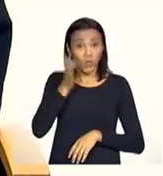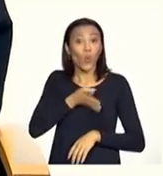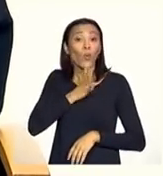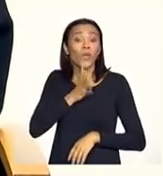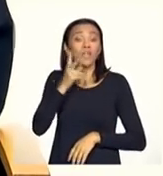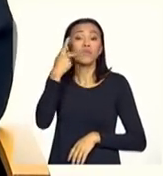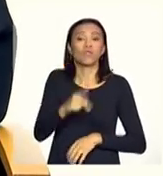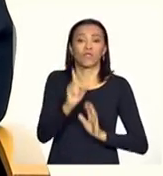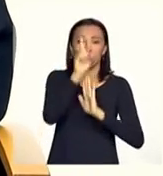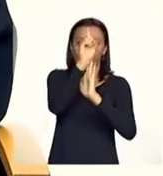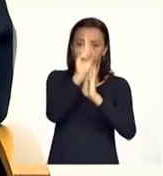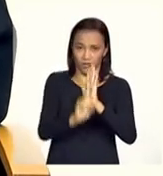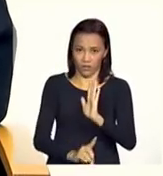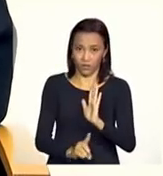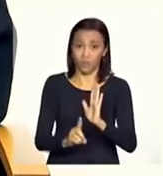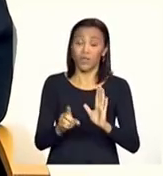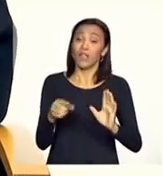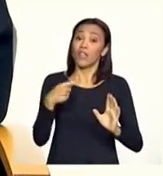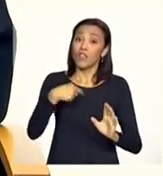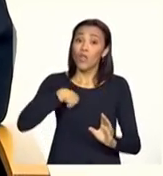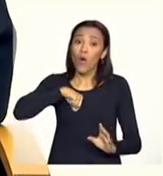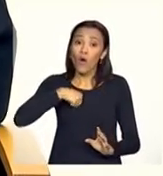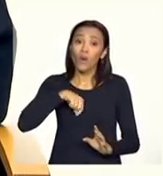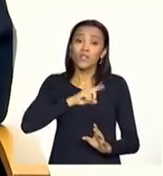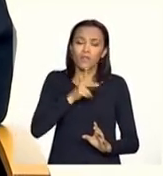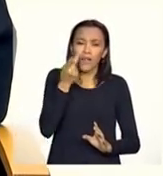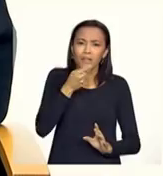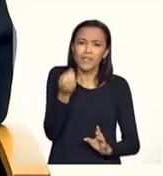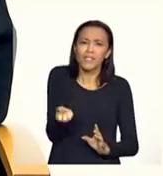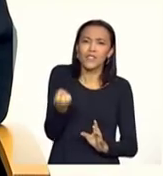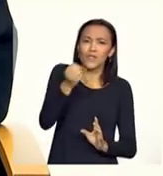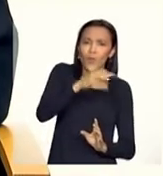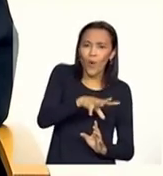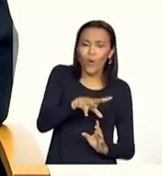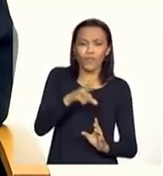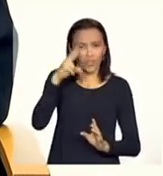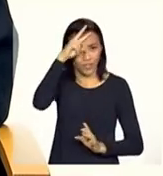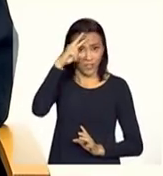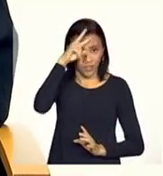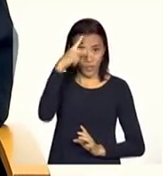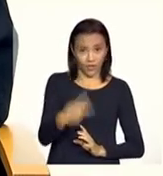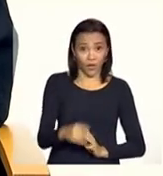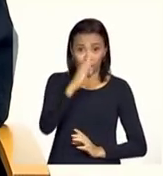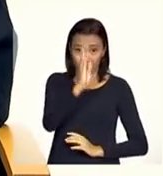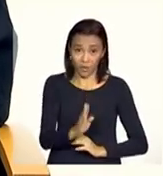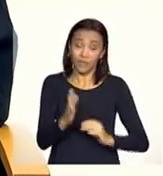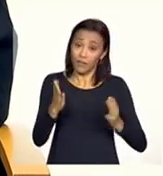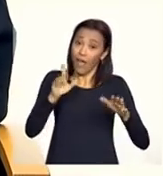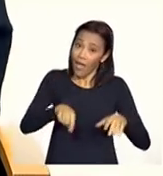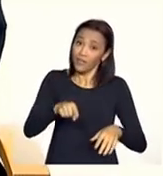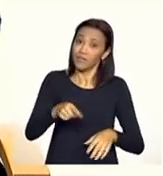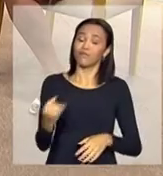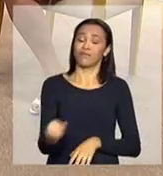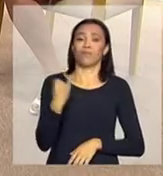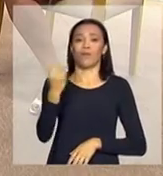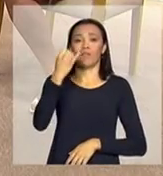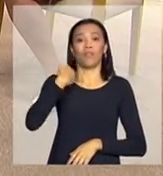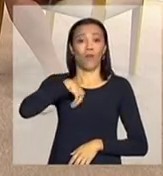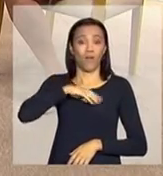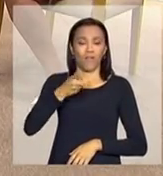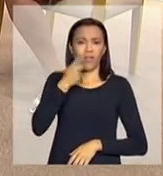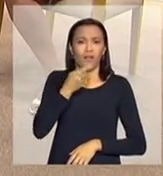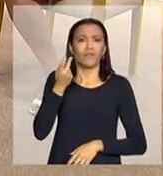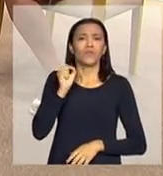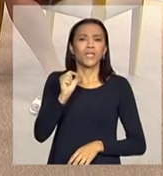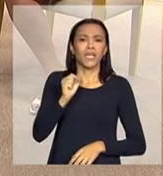direitos. Nós estamos falando desse novo marco na história do Brasil. E é isso que é importante hoje. Nós estamos falando de um processo